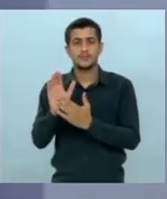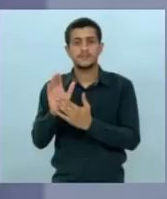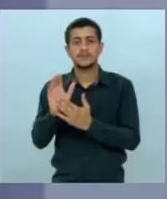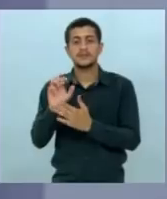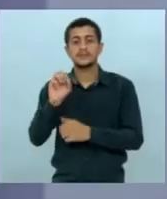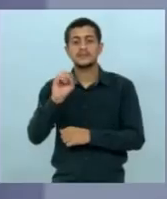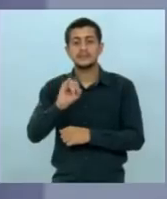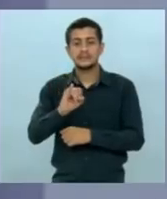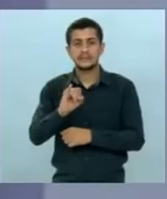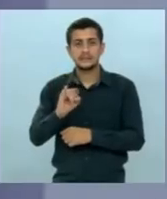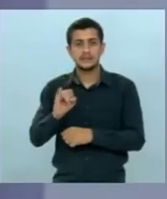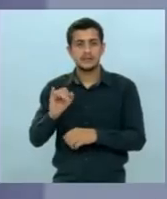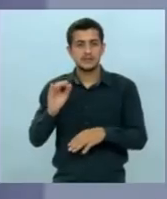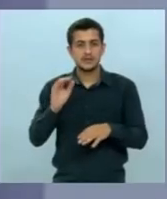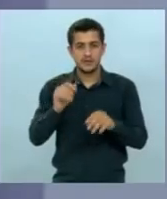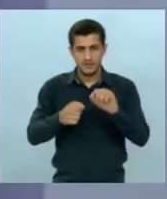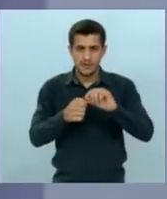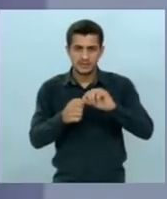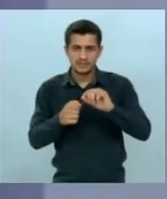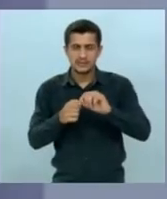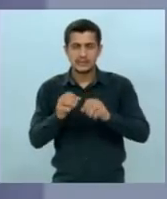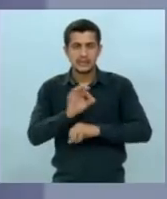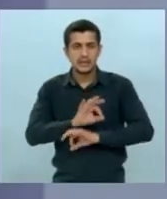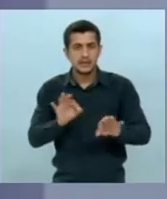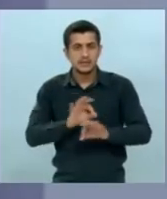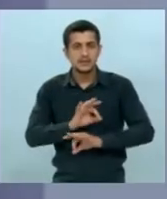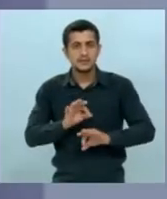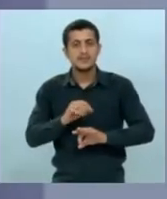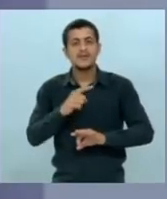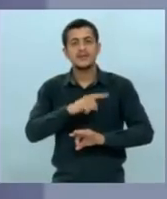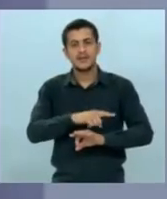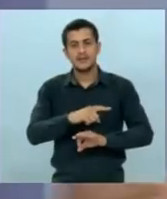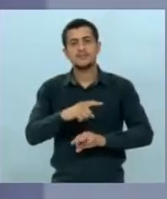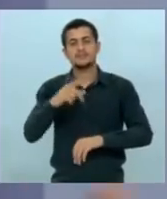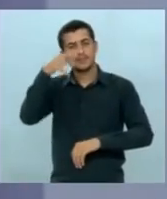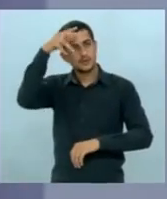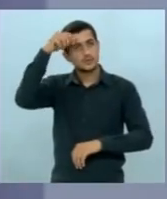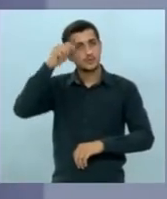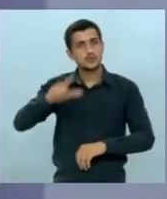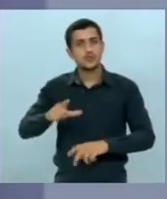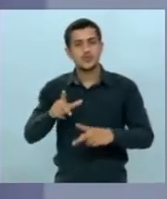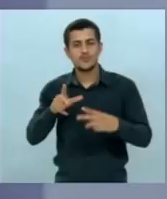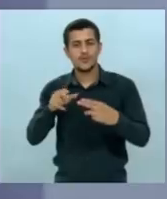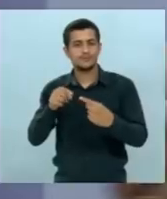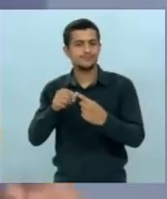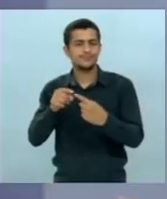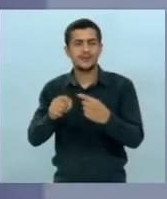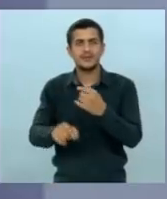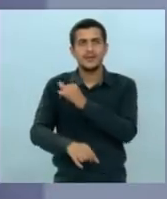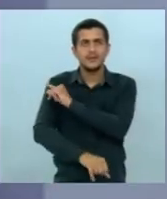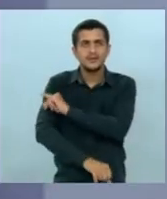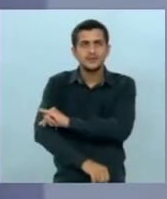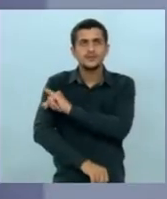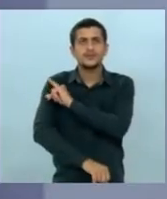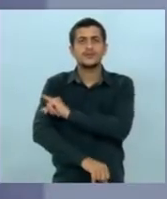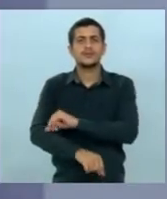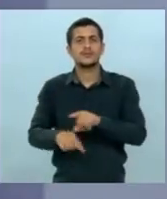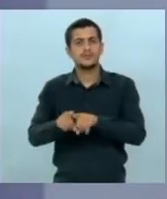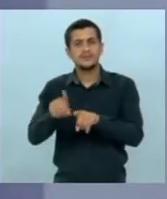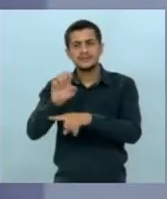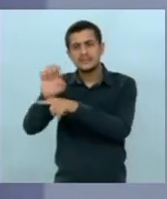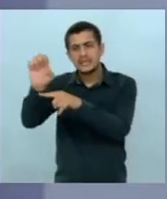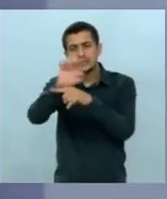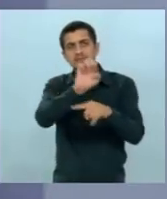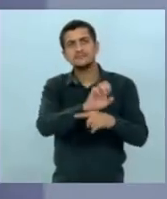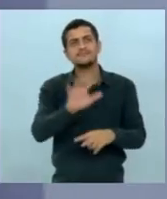tivéssemos feito o que nós fizemos candidato Mato Grosso do Sul talvez estaria no caos como o Rio de Janeiro como tantos estados brasileiros eu